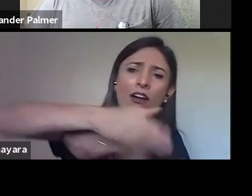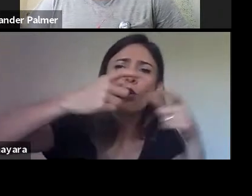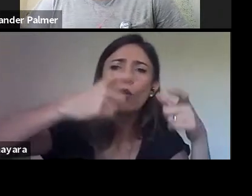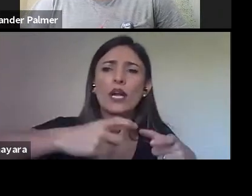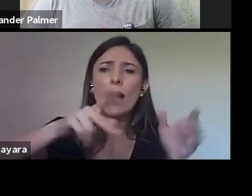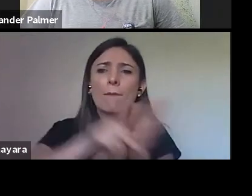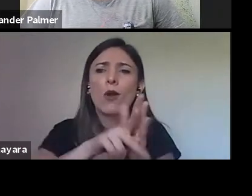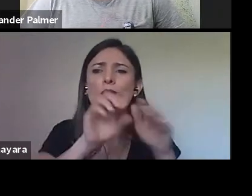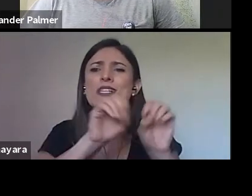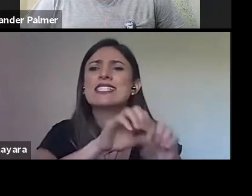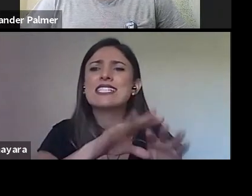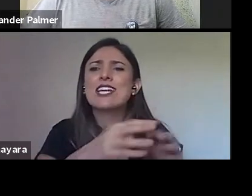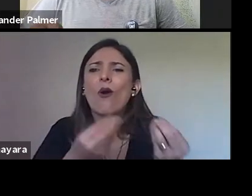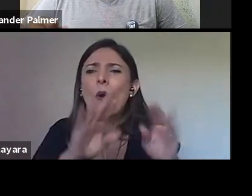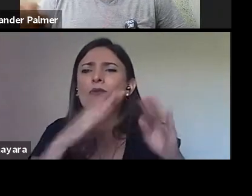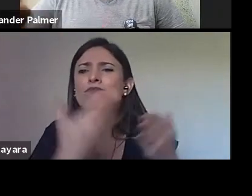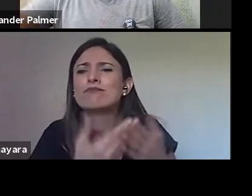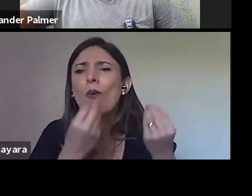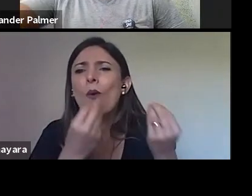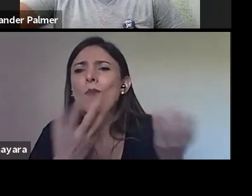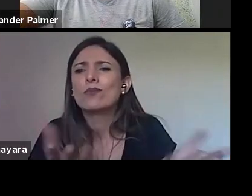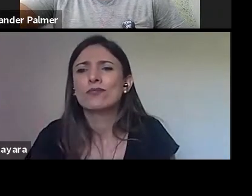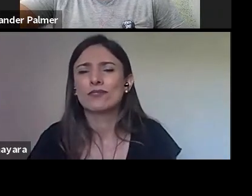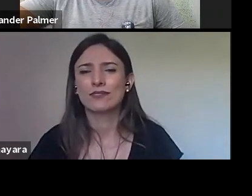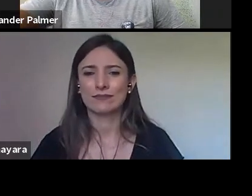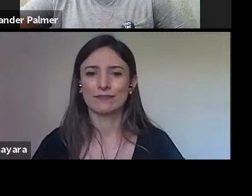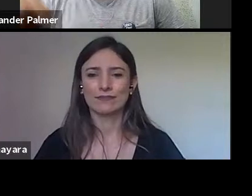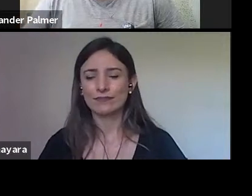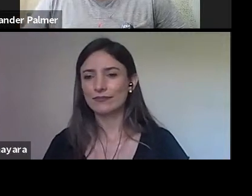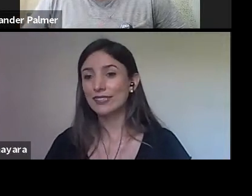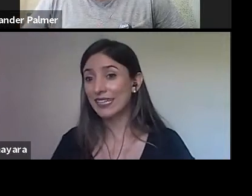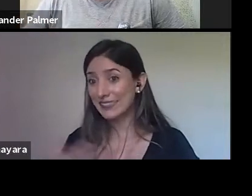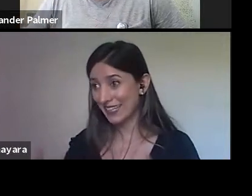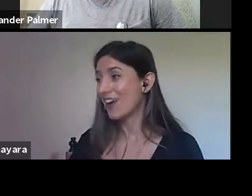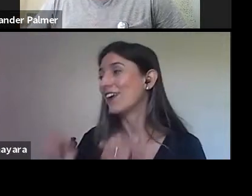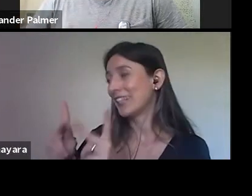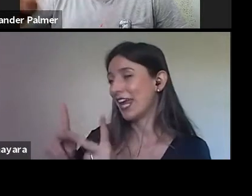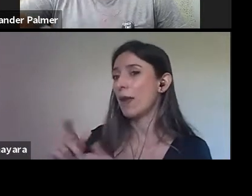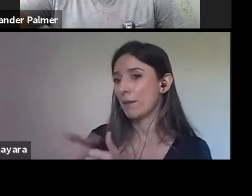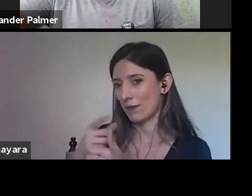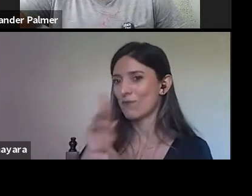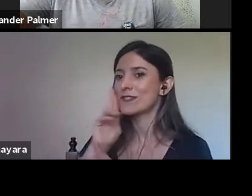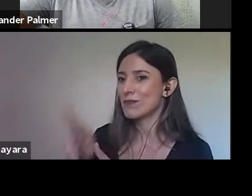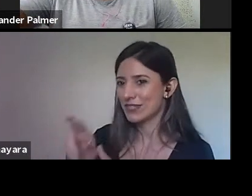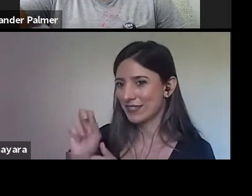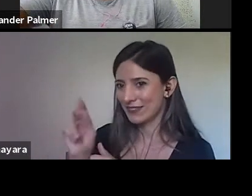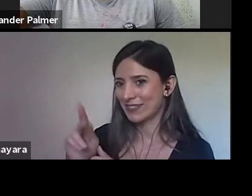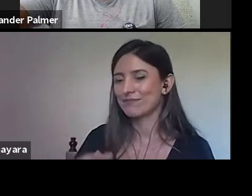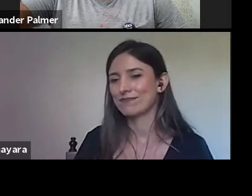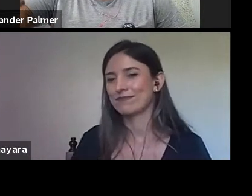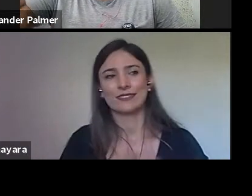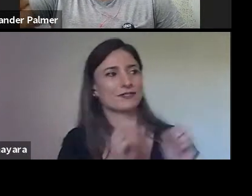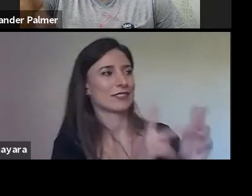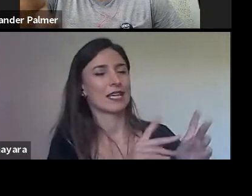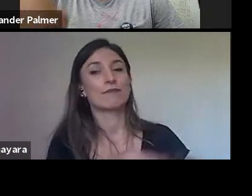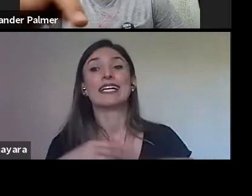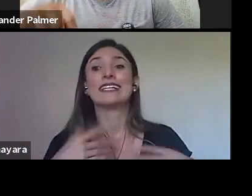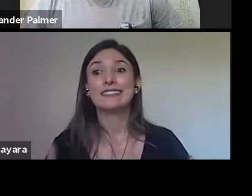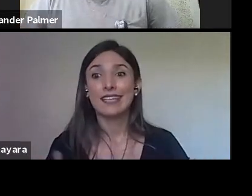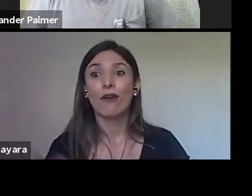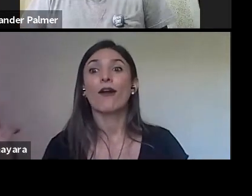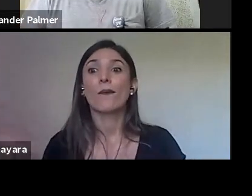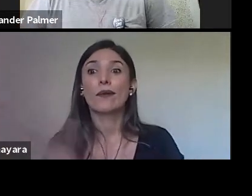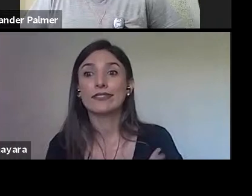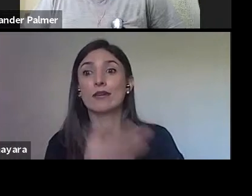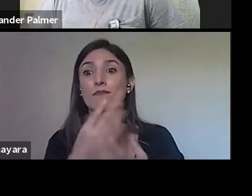Tá bom, respondo primeiro, depois você... Como eu falei que foi algo meio caótico,